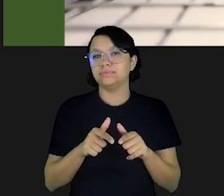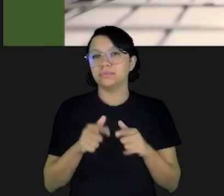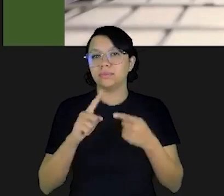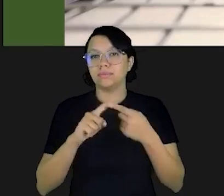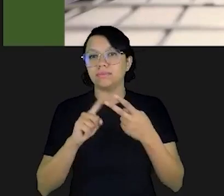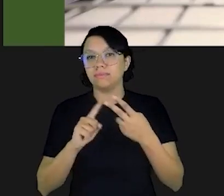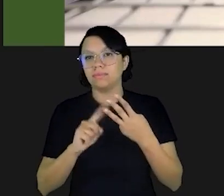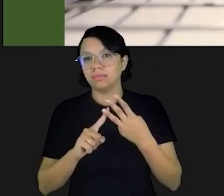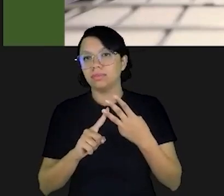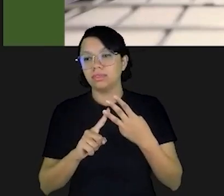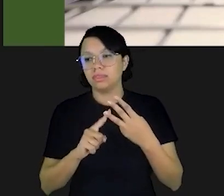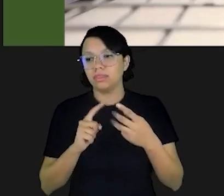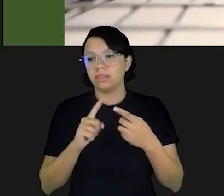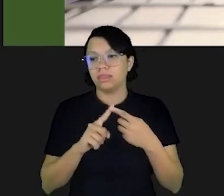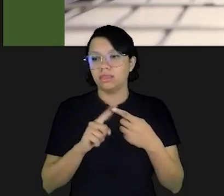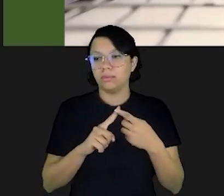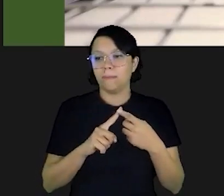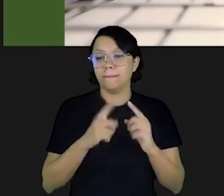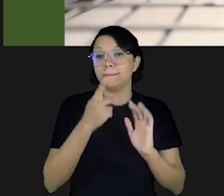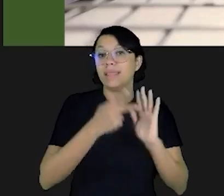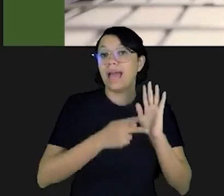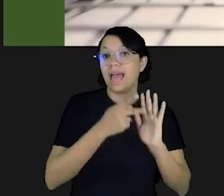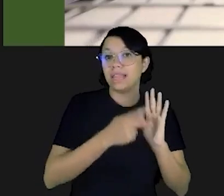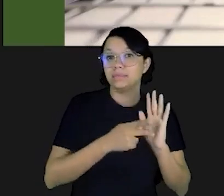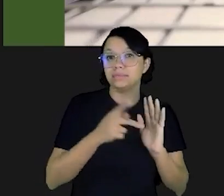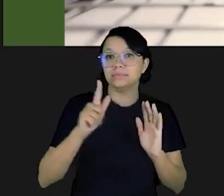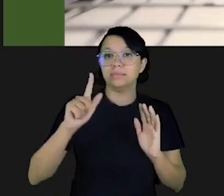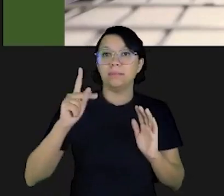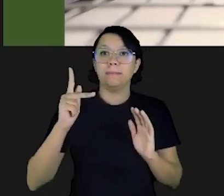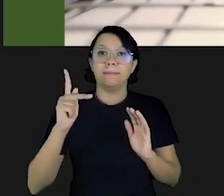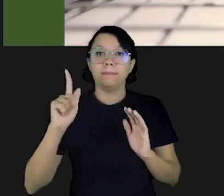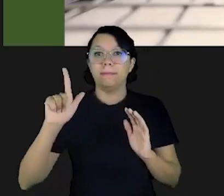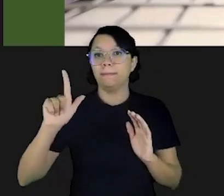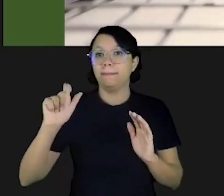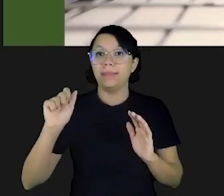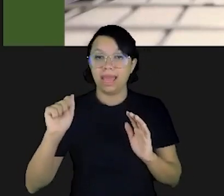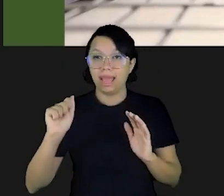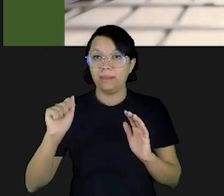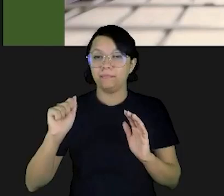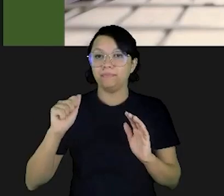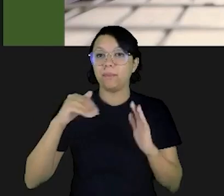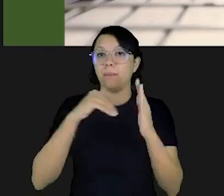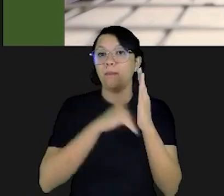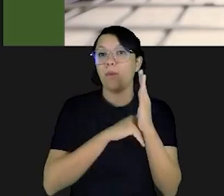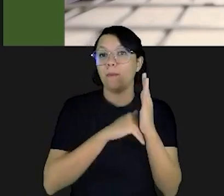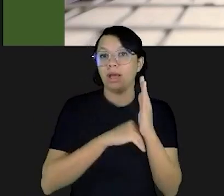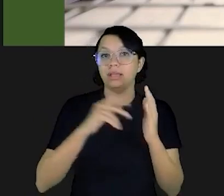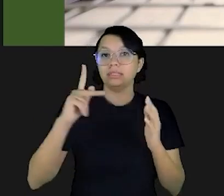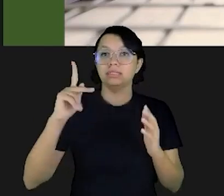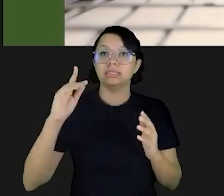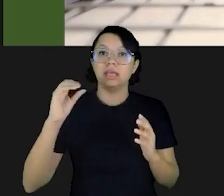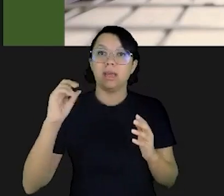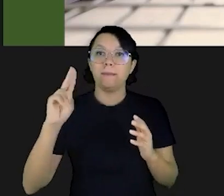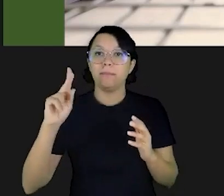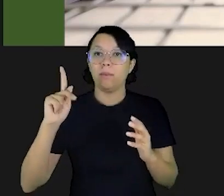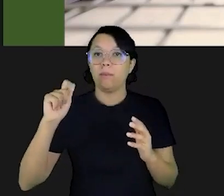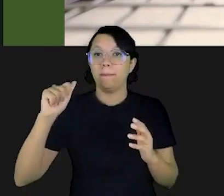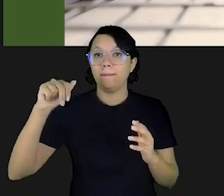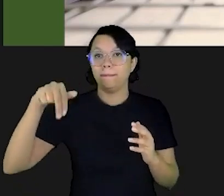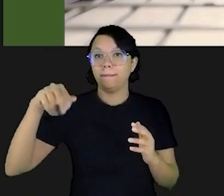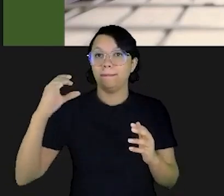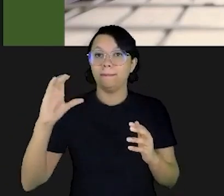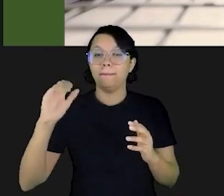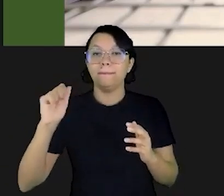de elementos, que são o planejamento, a poupança ativa, e o crédito, o crédito